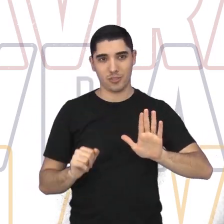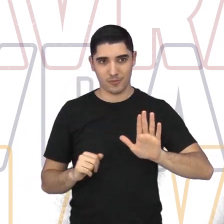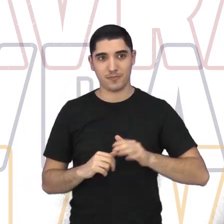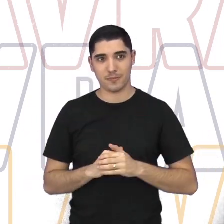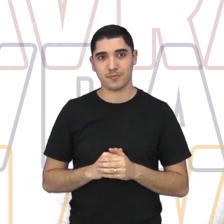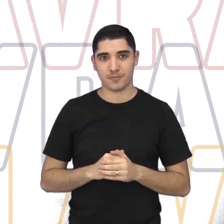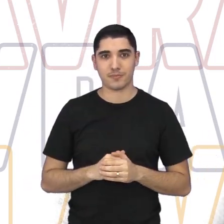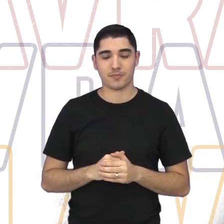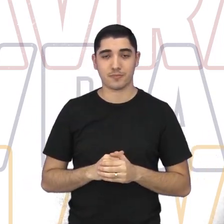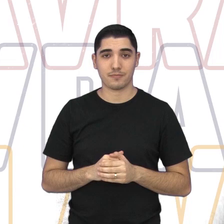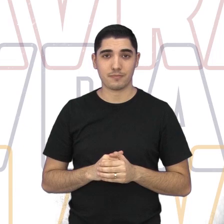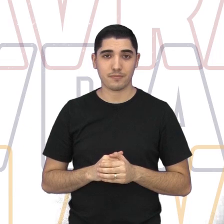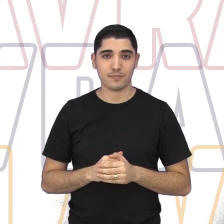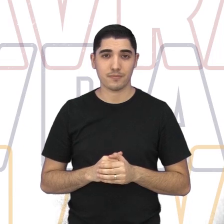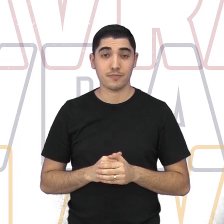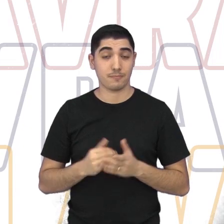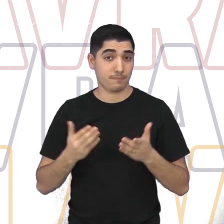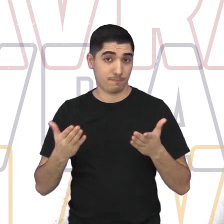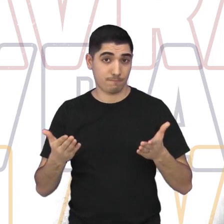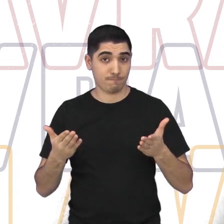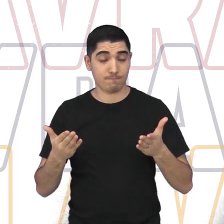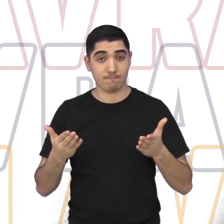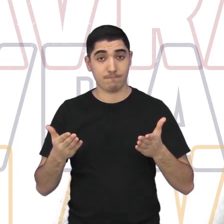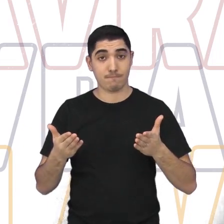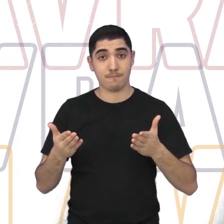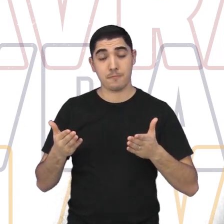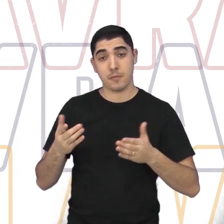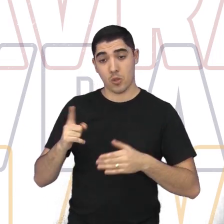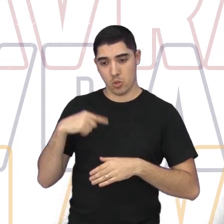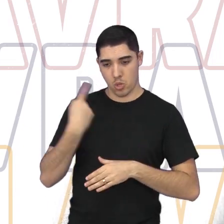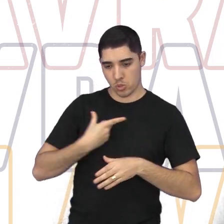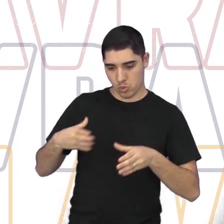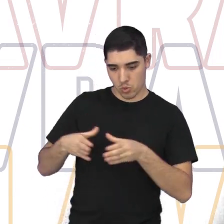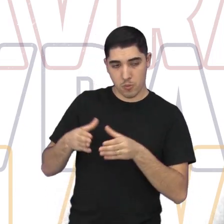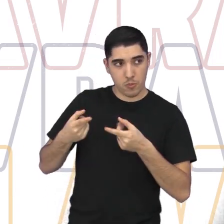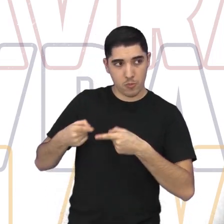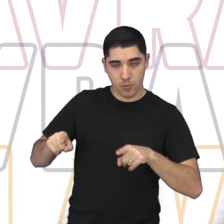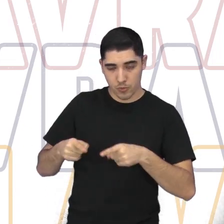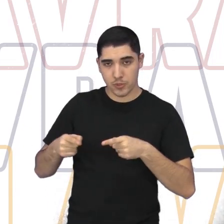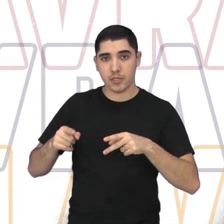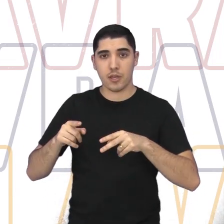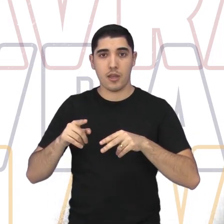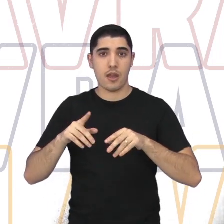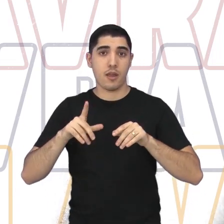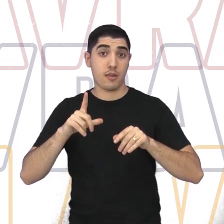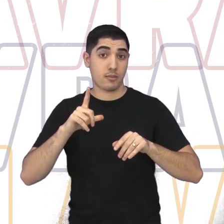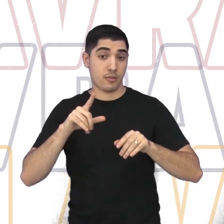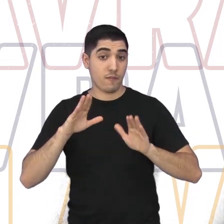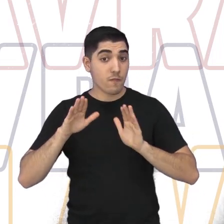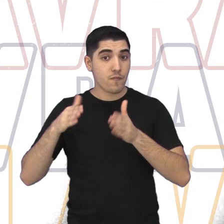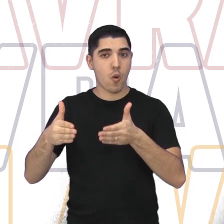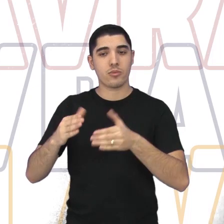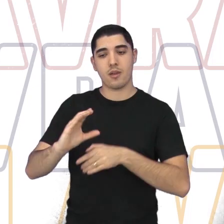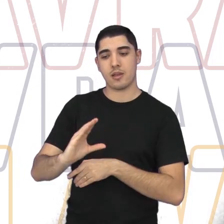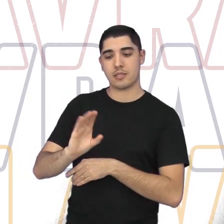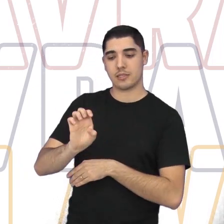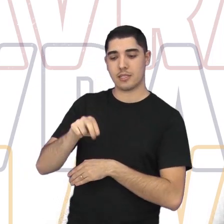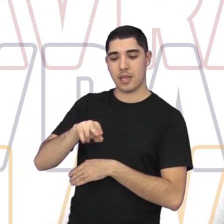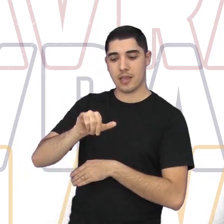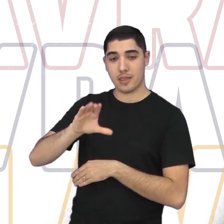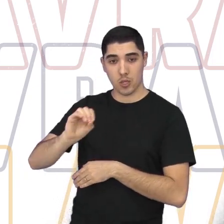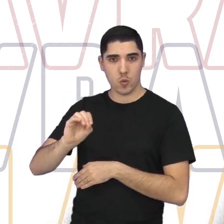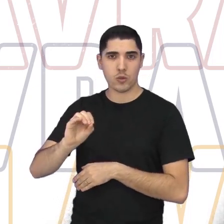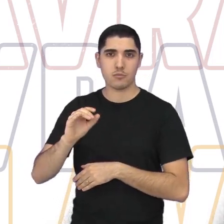importantes, temas importantes, né? E o nosso coro, ele é